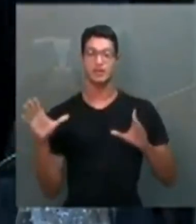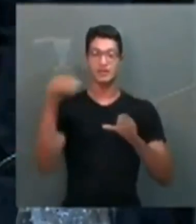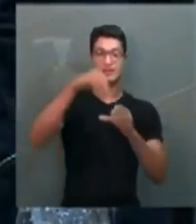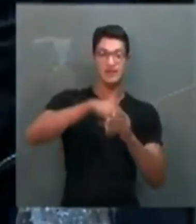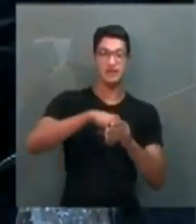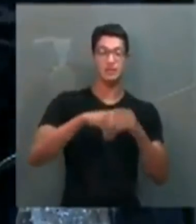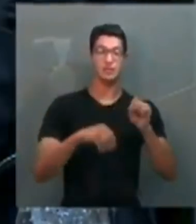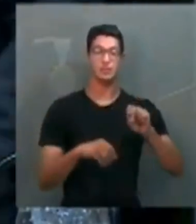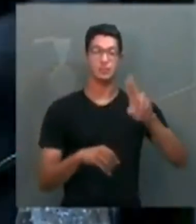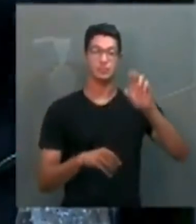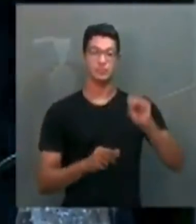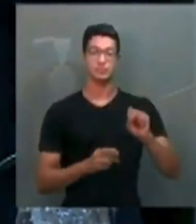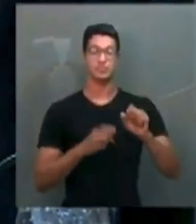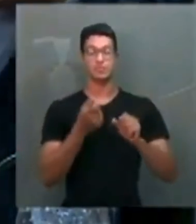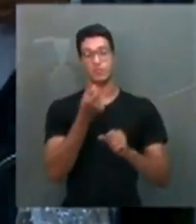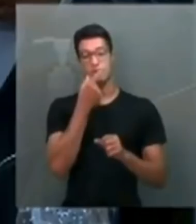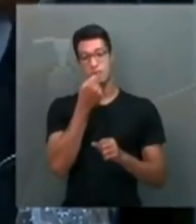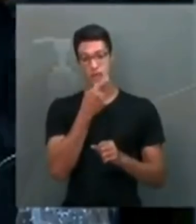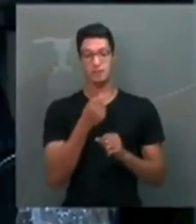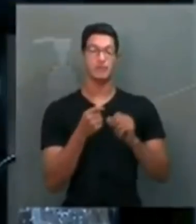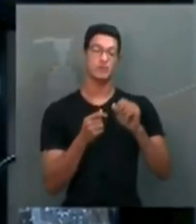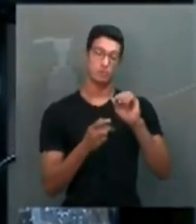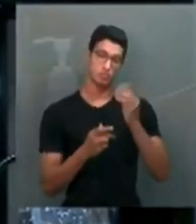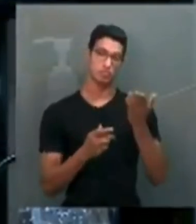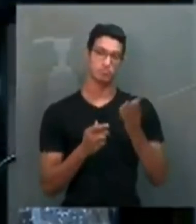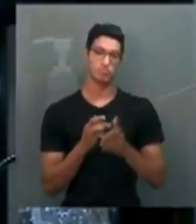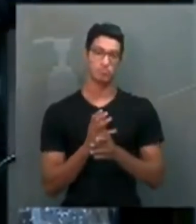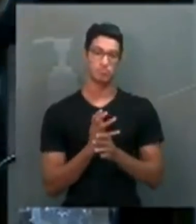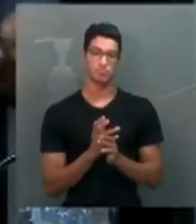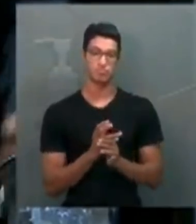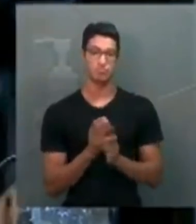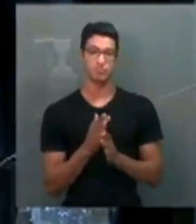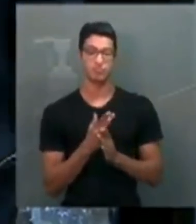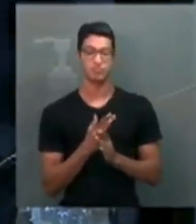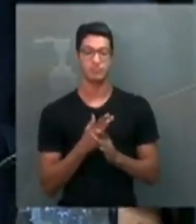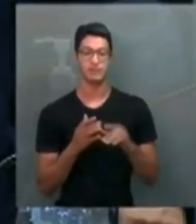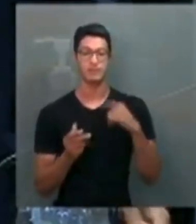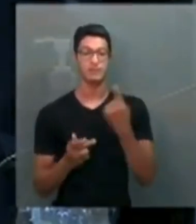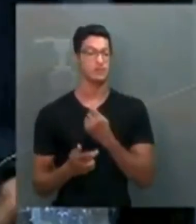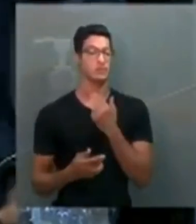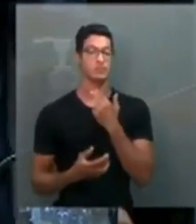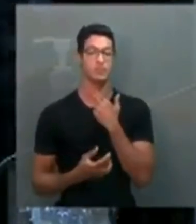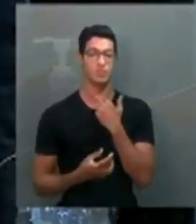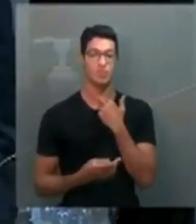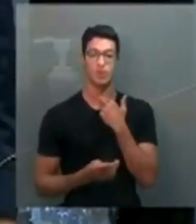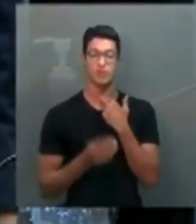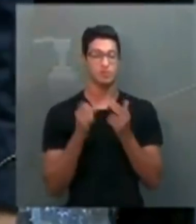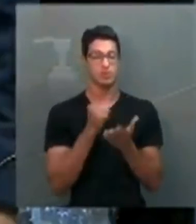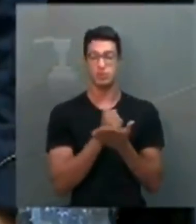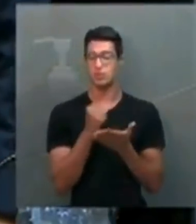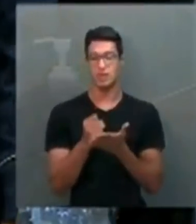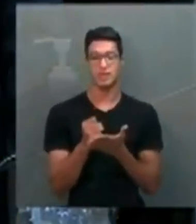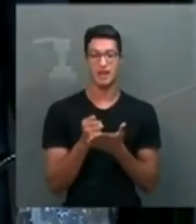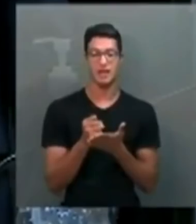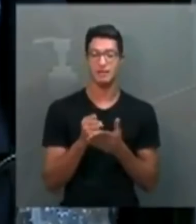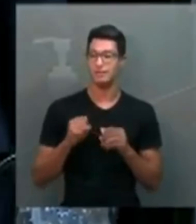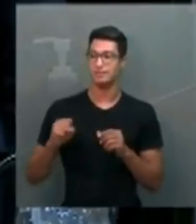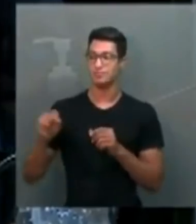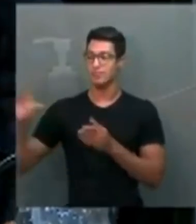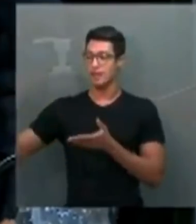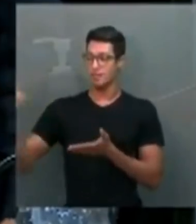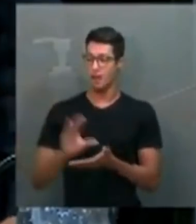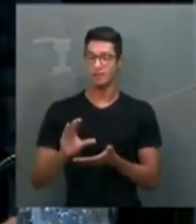no SUS aquele medicamento ou imunizante. E nós não poderíamos, então, contratar e empenhar